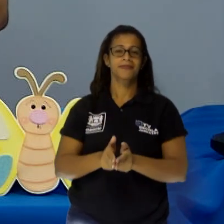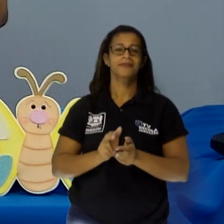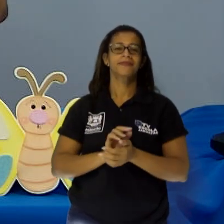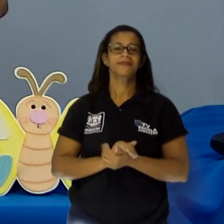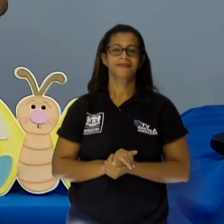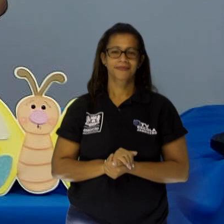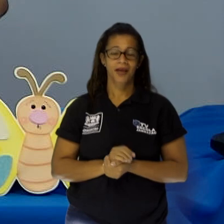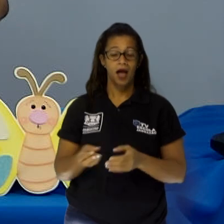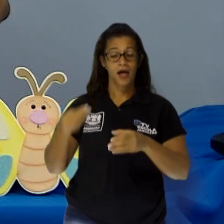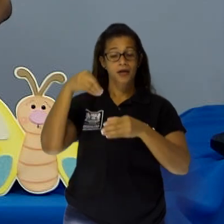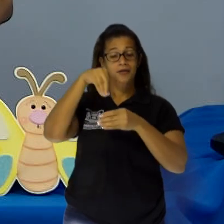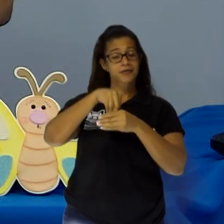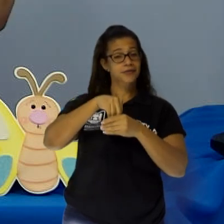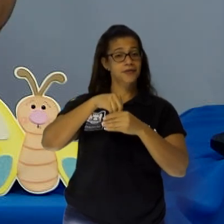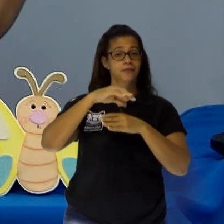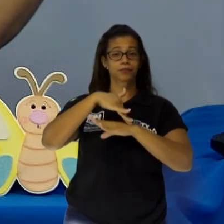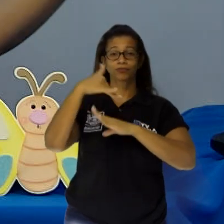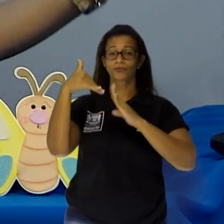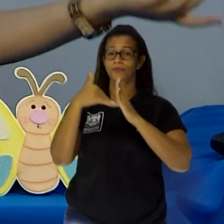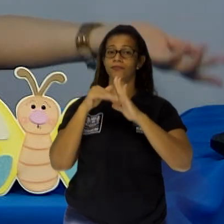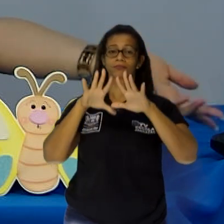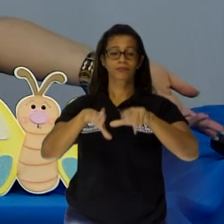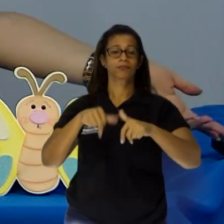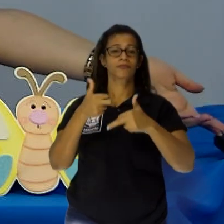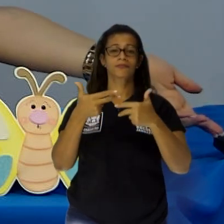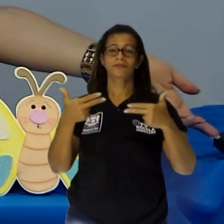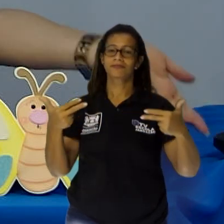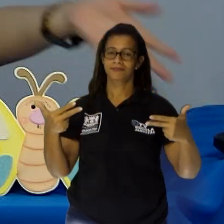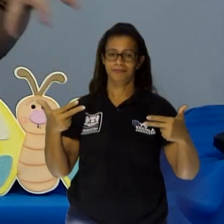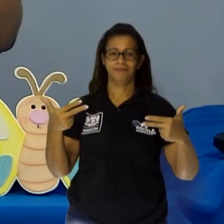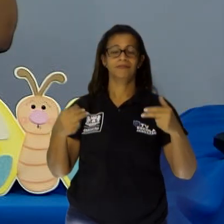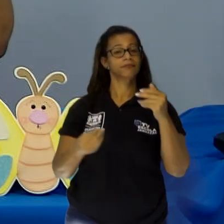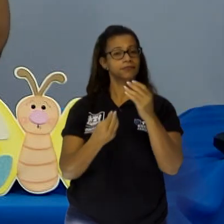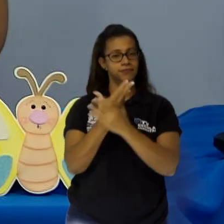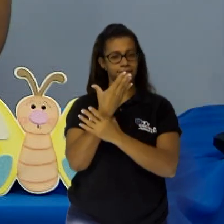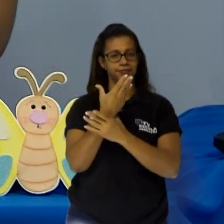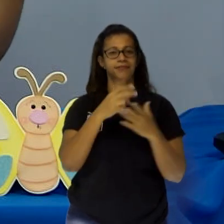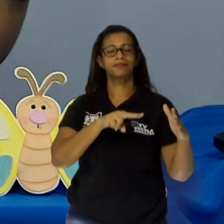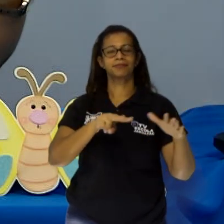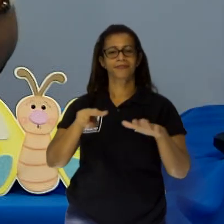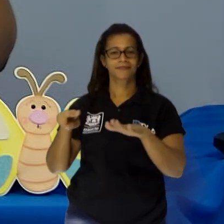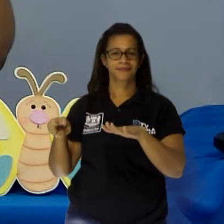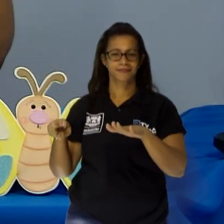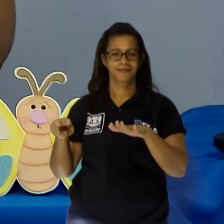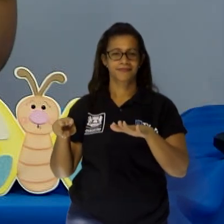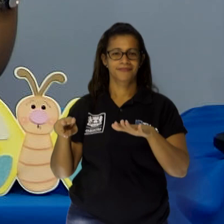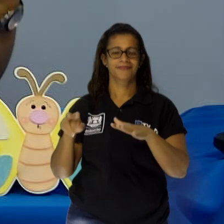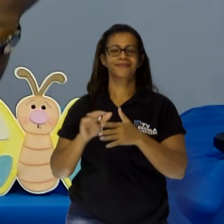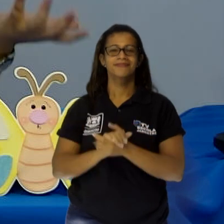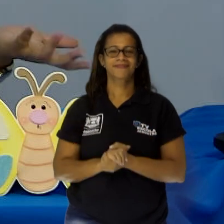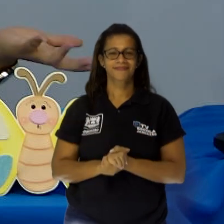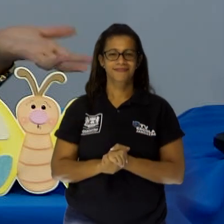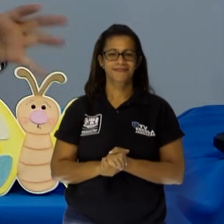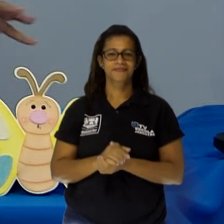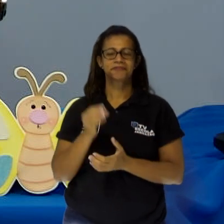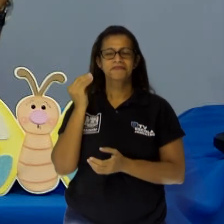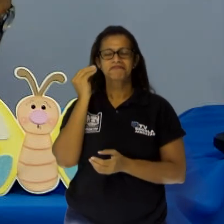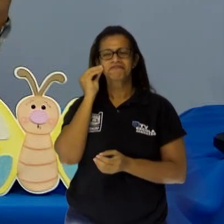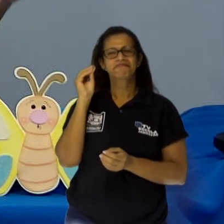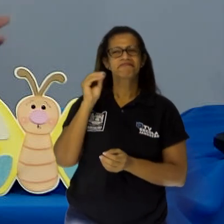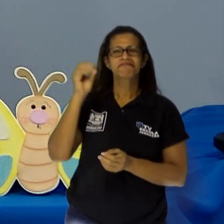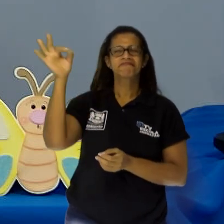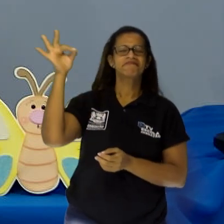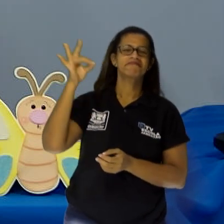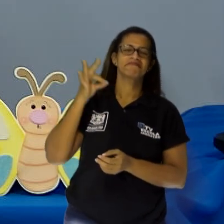animais. Que brincamos e fizemos durante toda essa semana. Um cheiro para abelha, um cheiro para borboleta, um